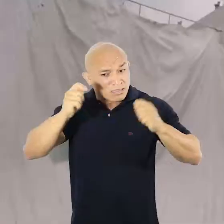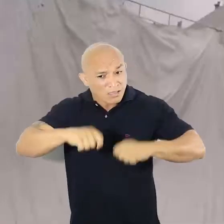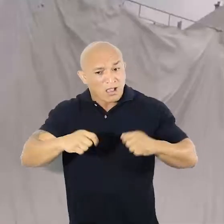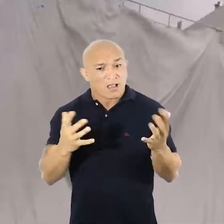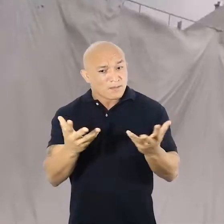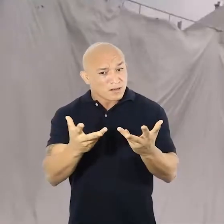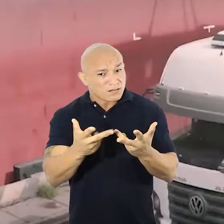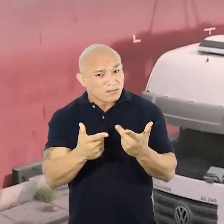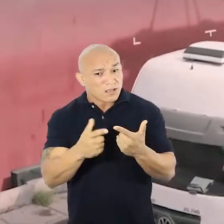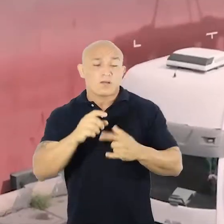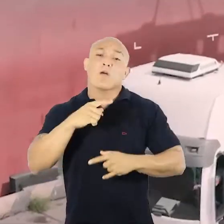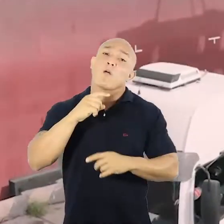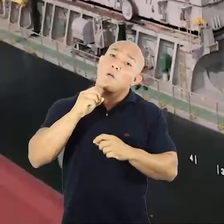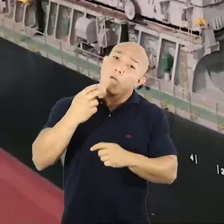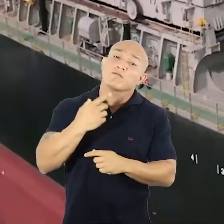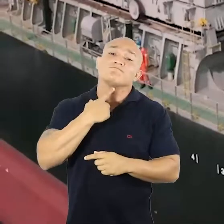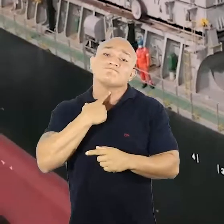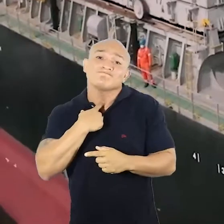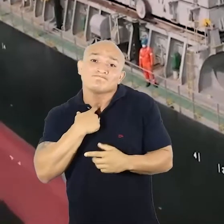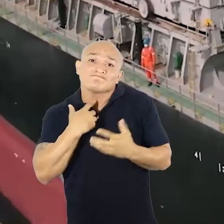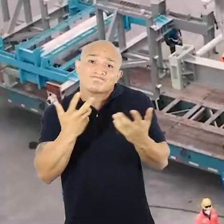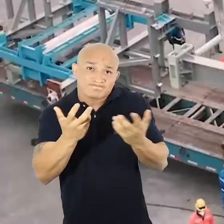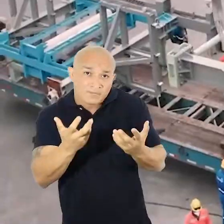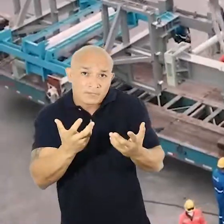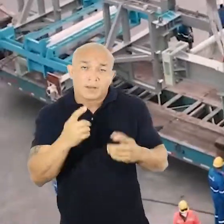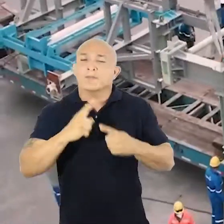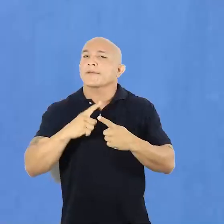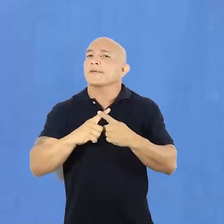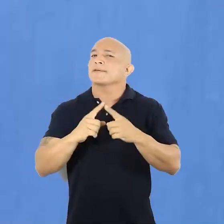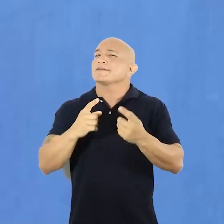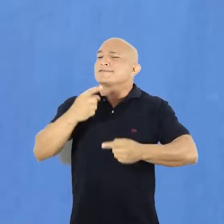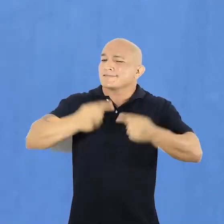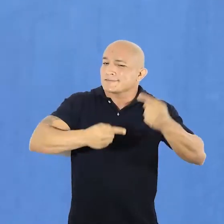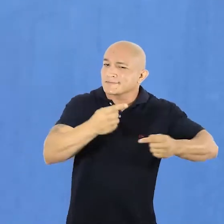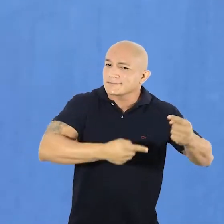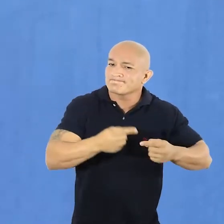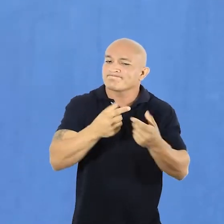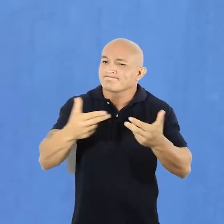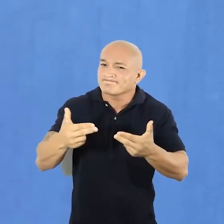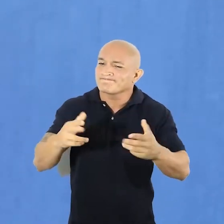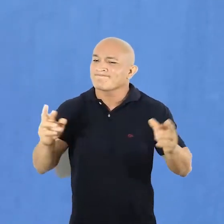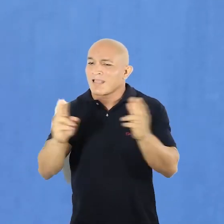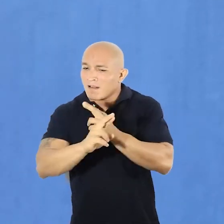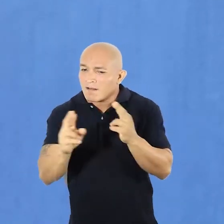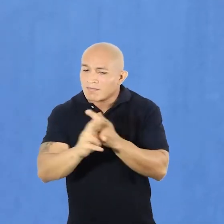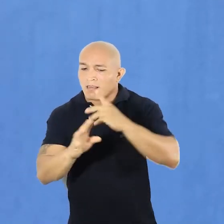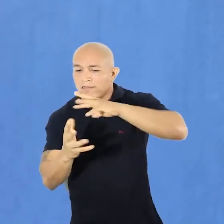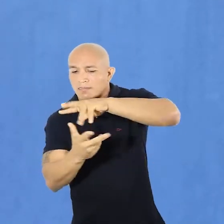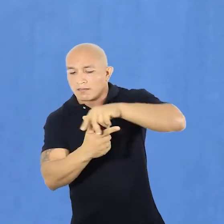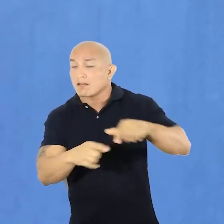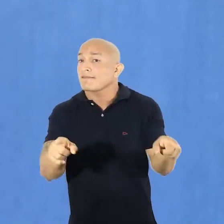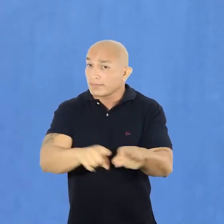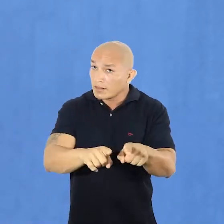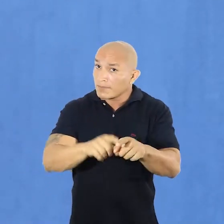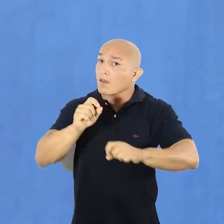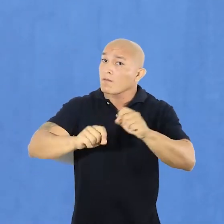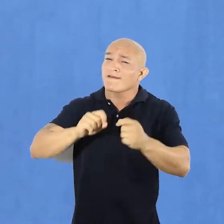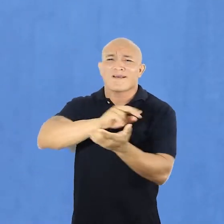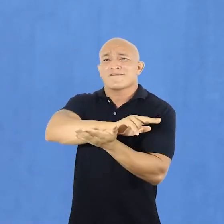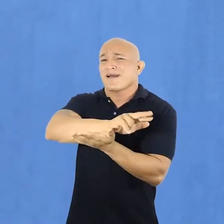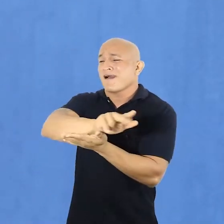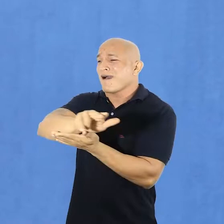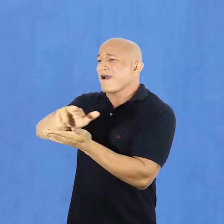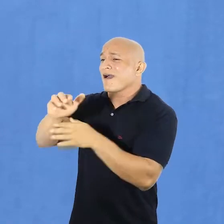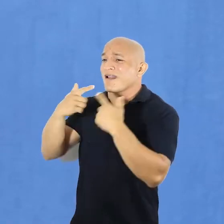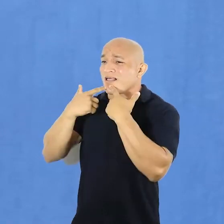possuindo proficiência ou desejando pela. Afinal, discutir as questões internacionais é também